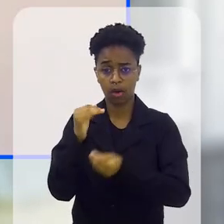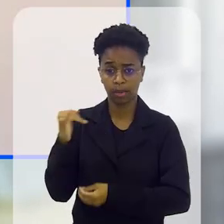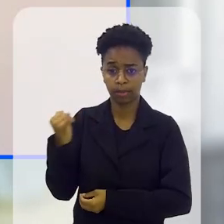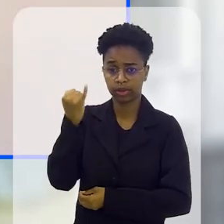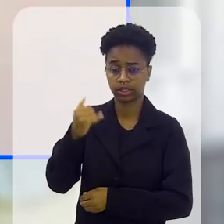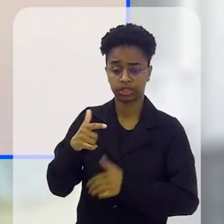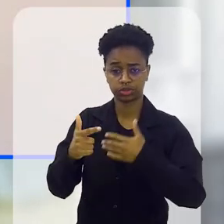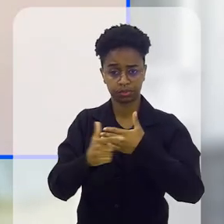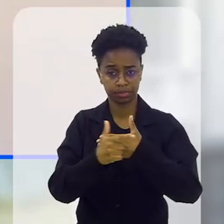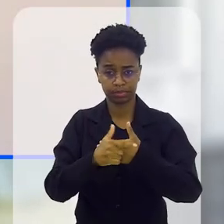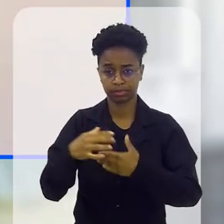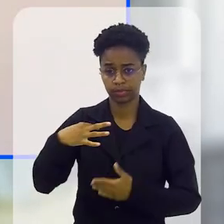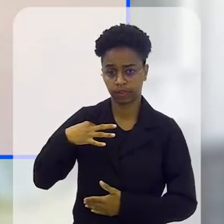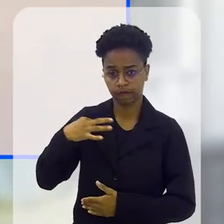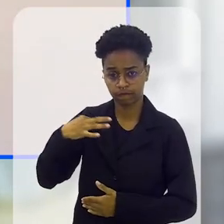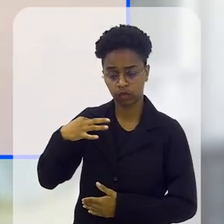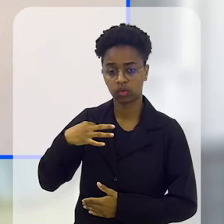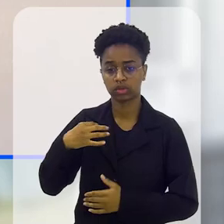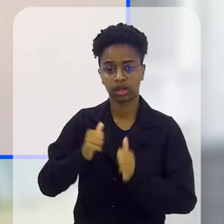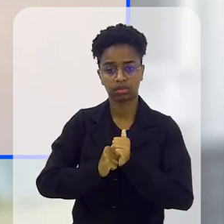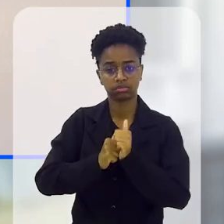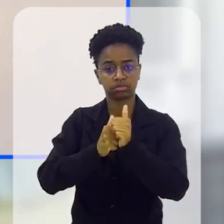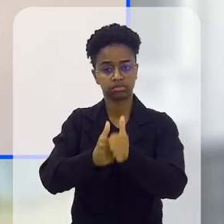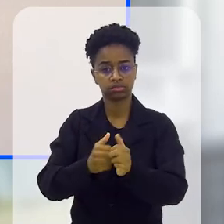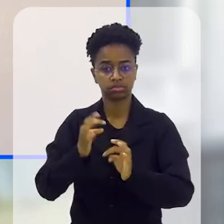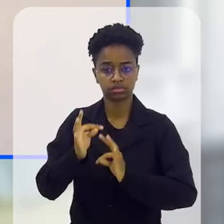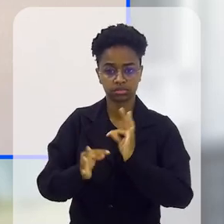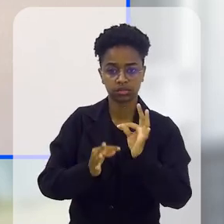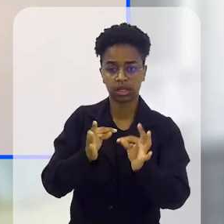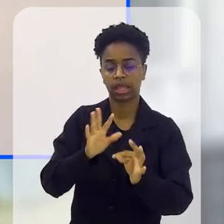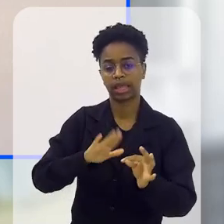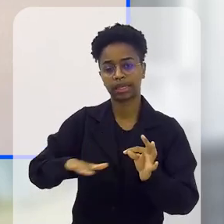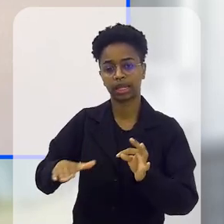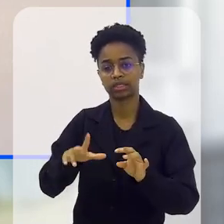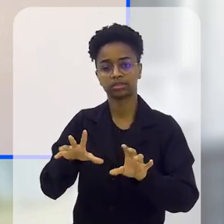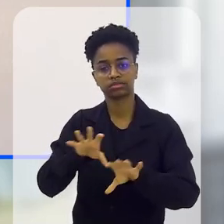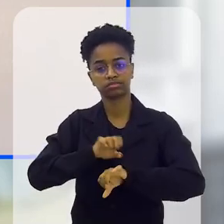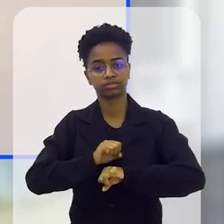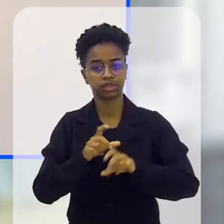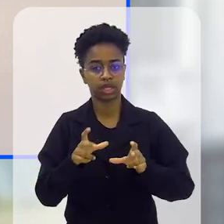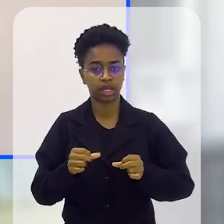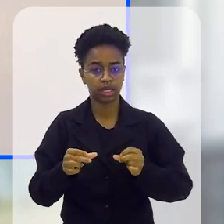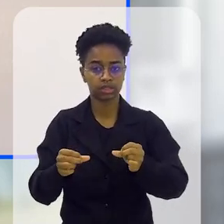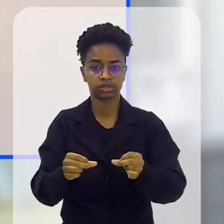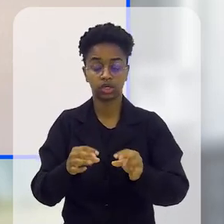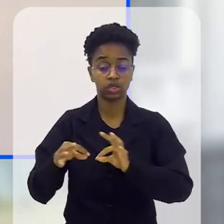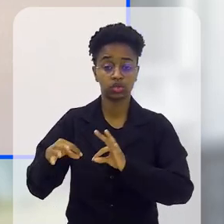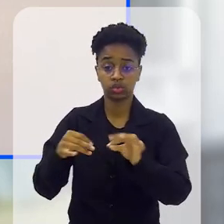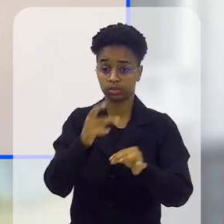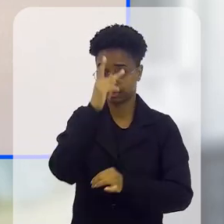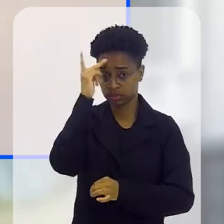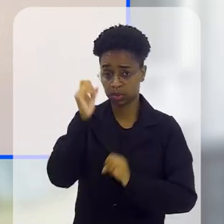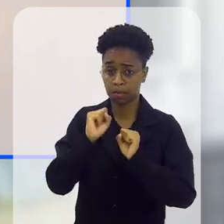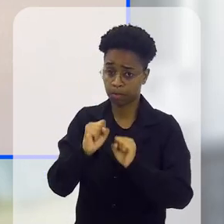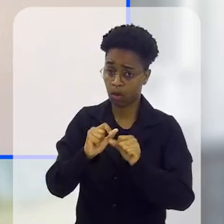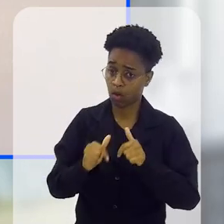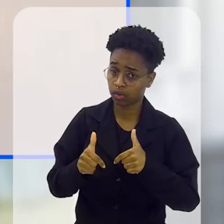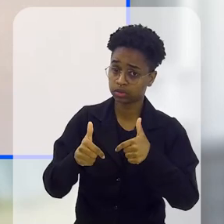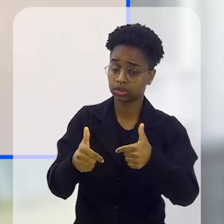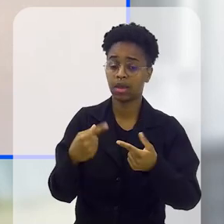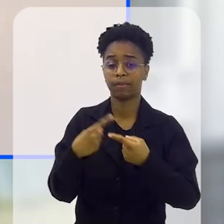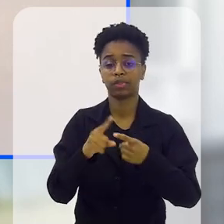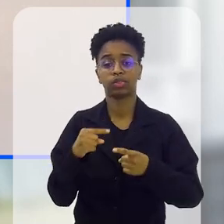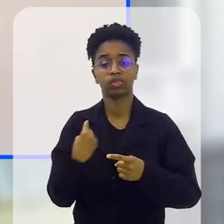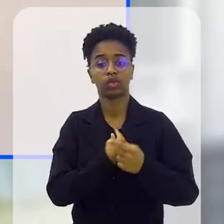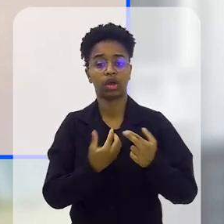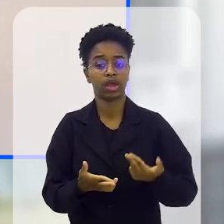perceberam aqui a importância do papel do voluntário, né? No acompanhamento da criança com câncer. Todo mundo pode